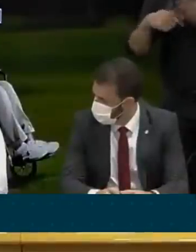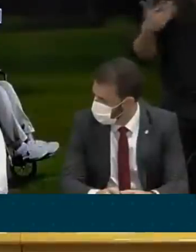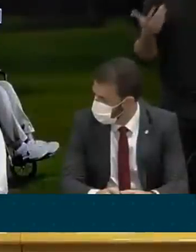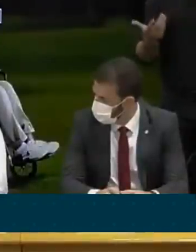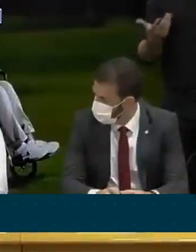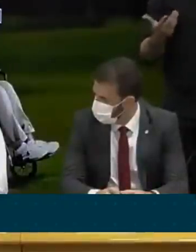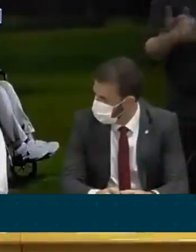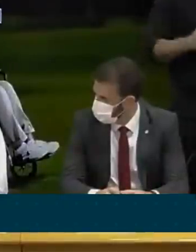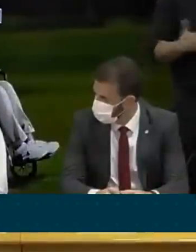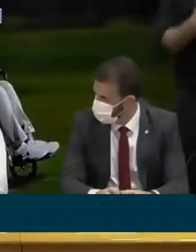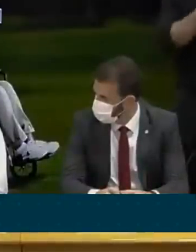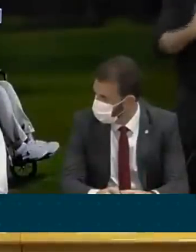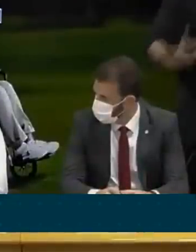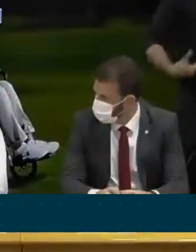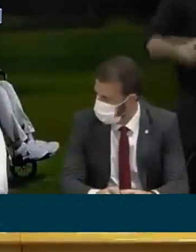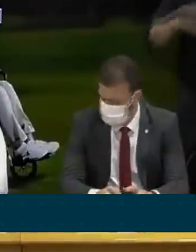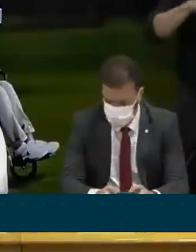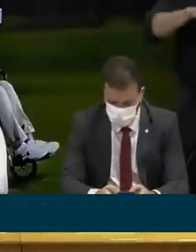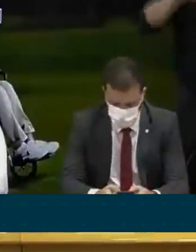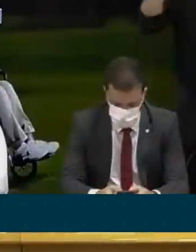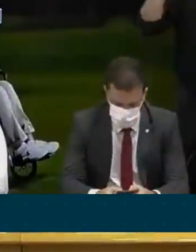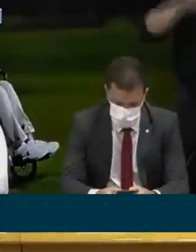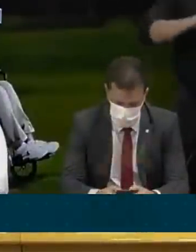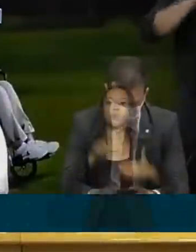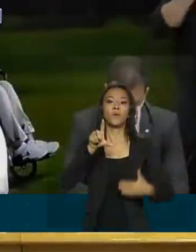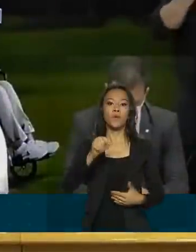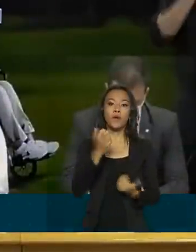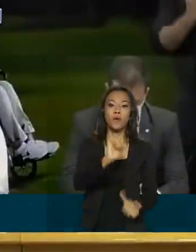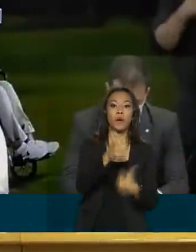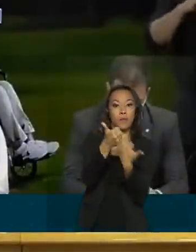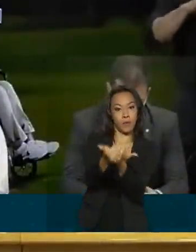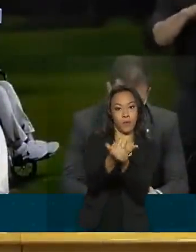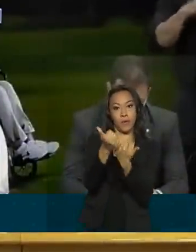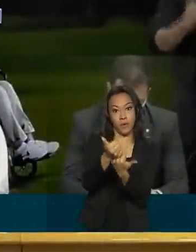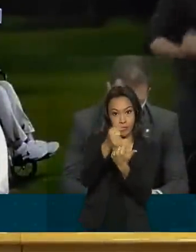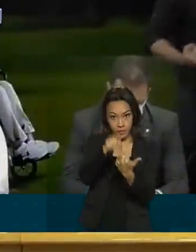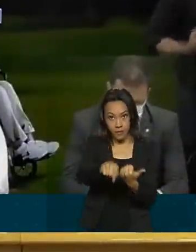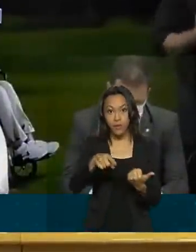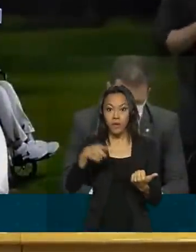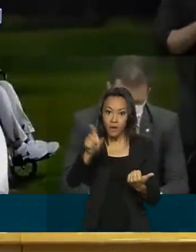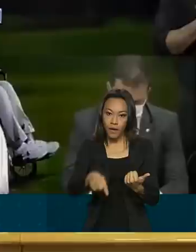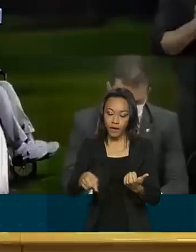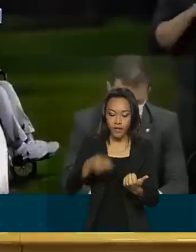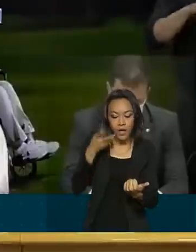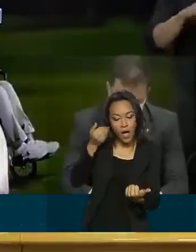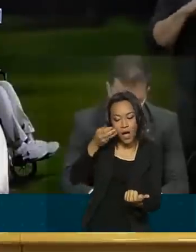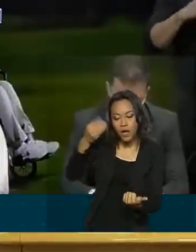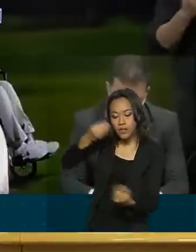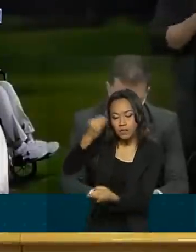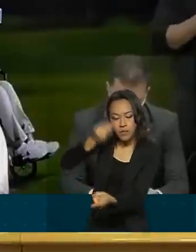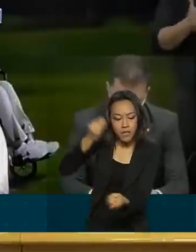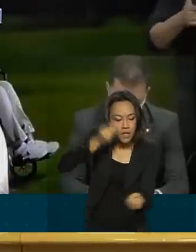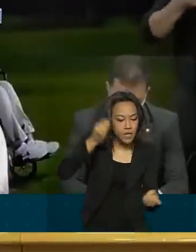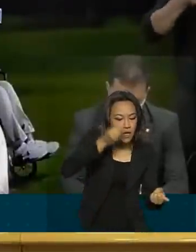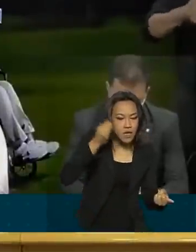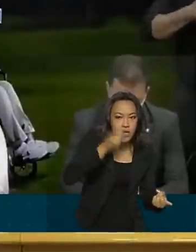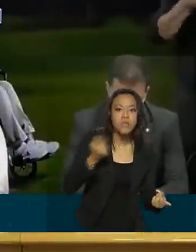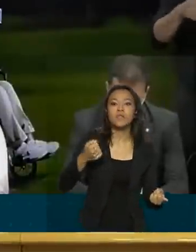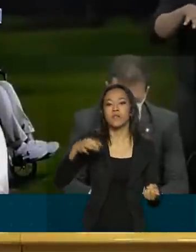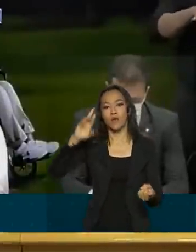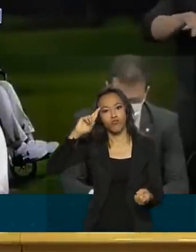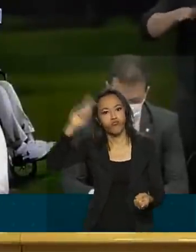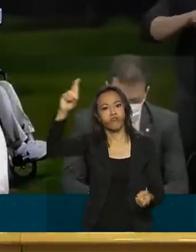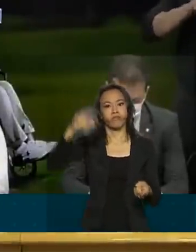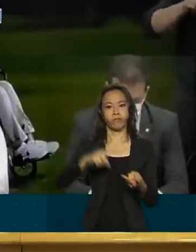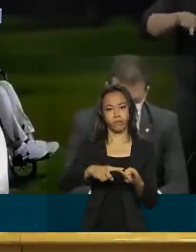constrói com legitimidade, porque se constrói com apoio na prática que vem debaixo do povo, do gestor,